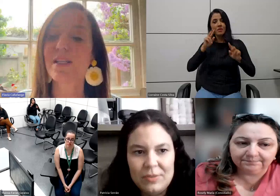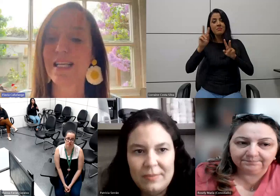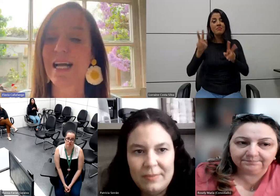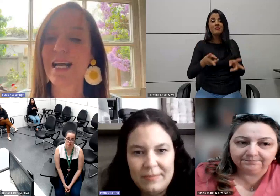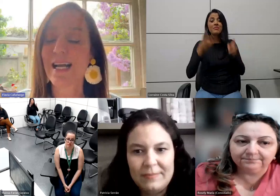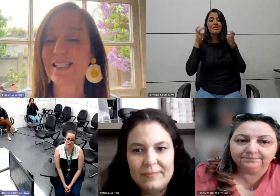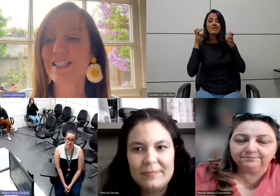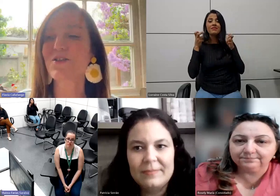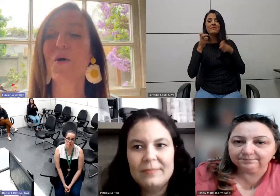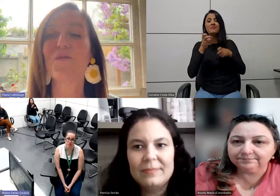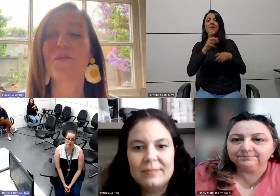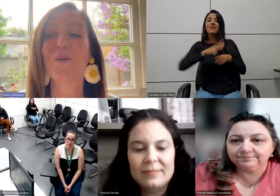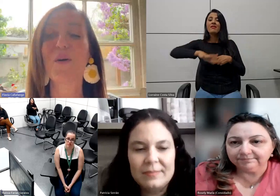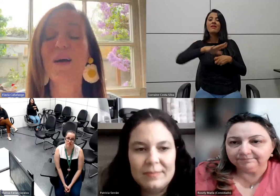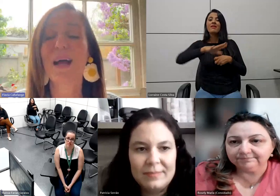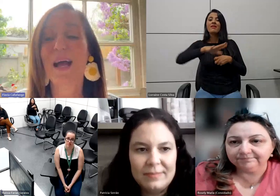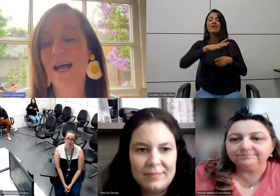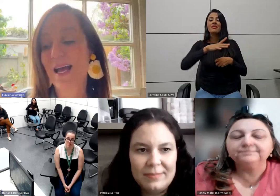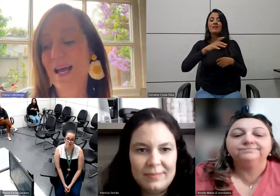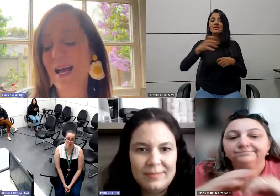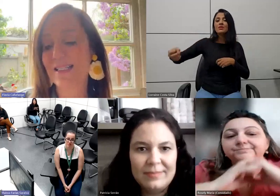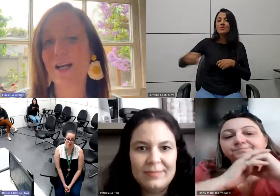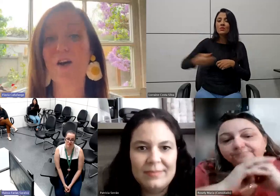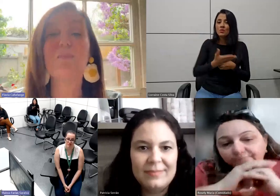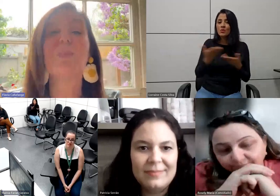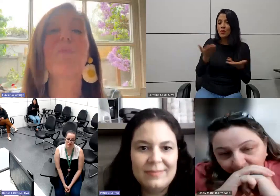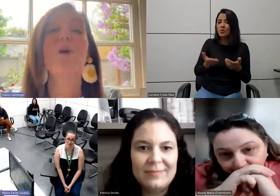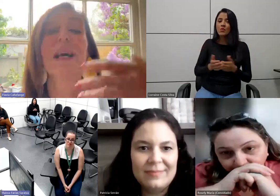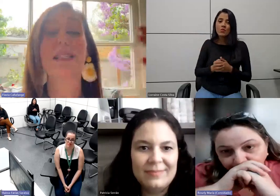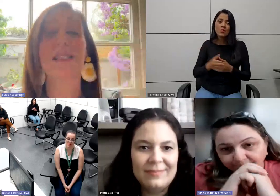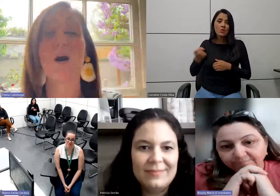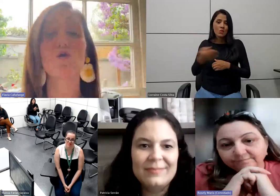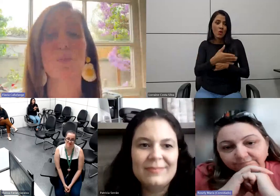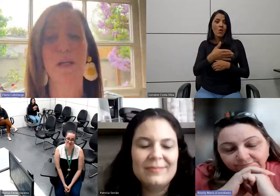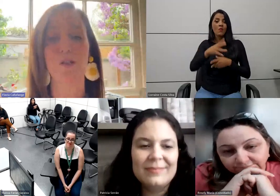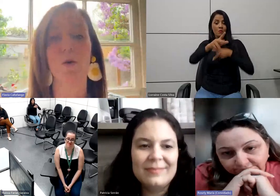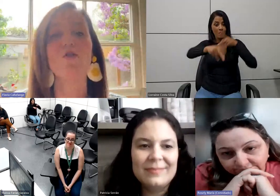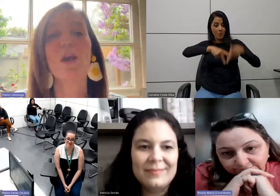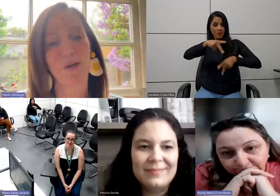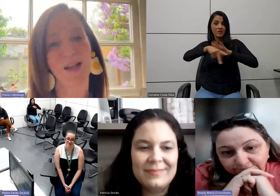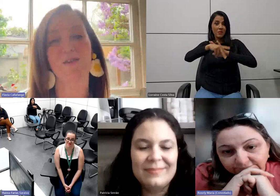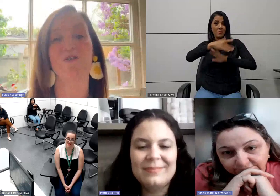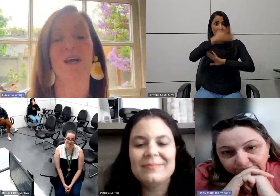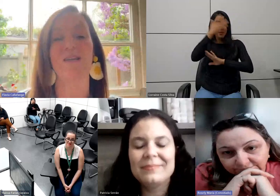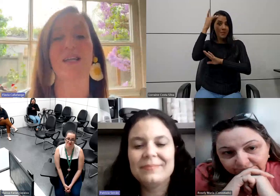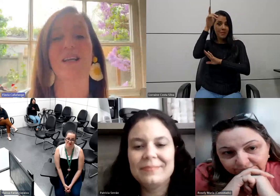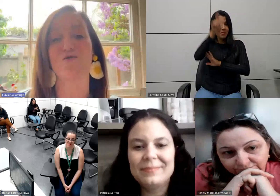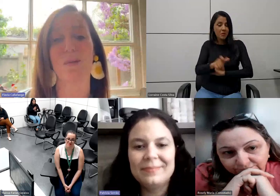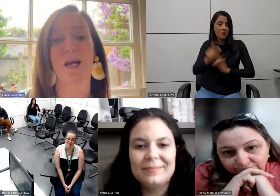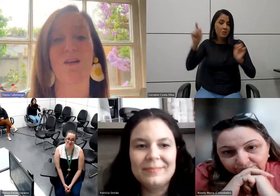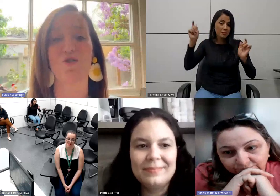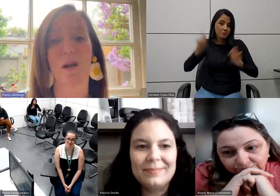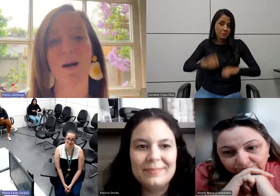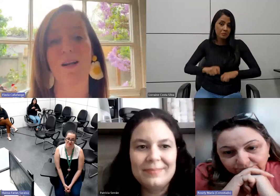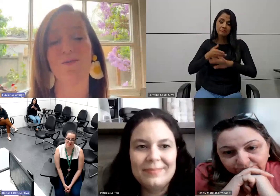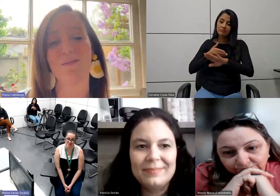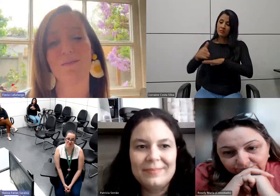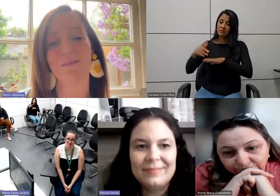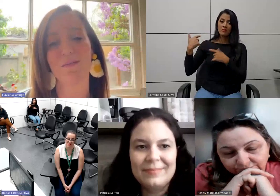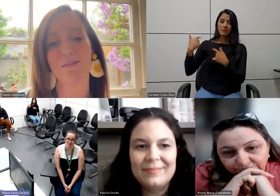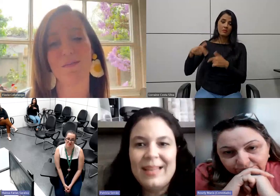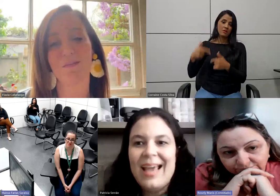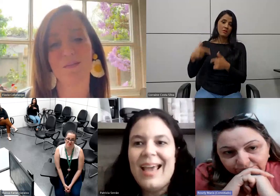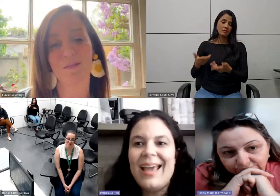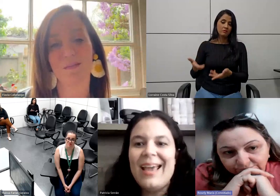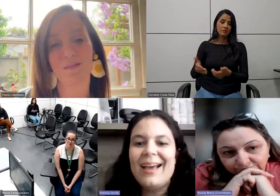toda essa, esse novo, essa nova população de pessoas que poderiam estar inseridas no mercado de trabalho.